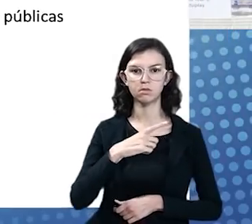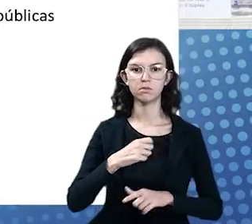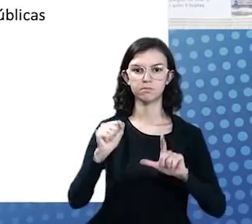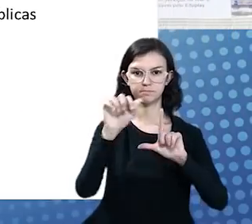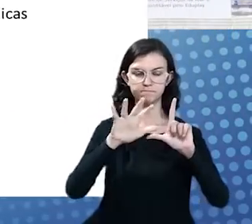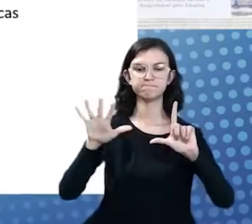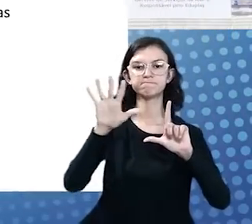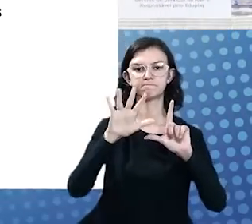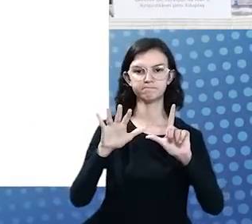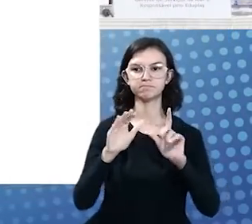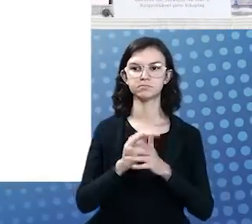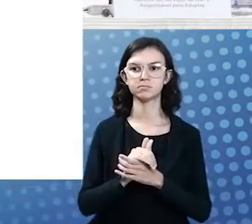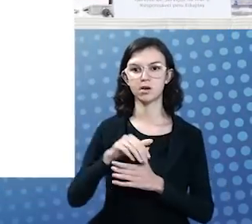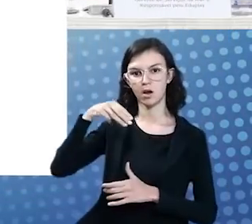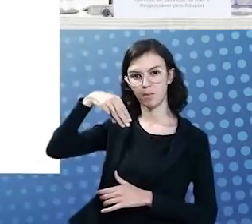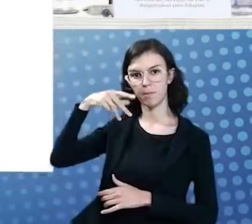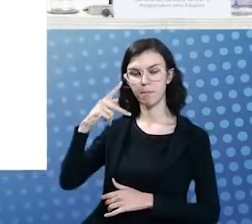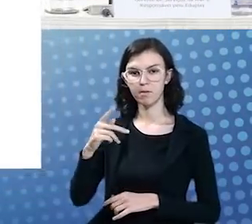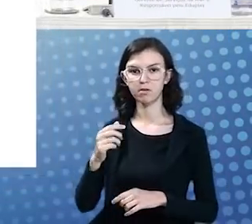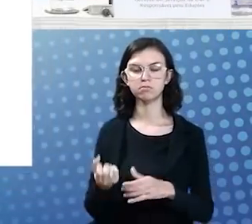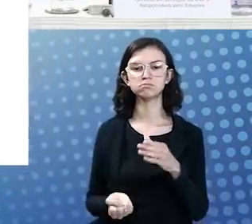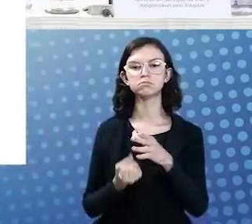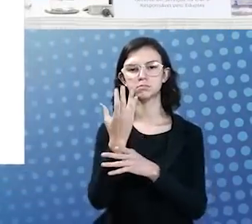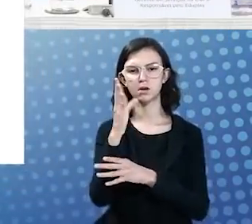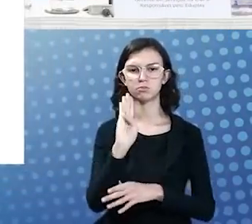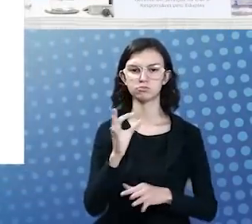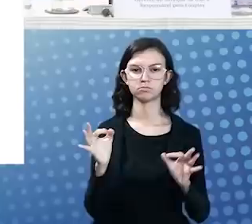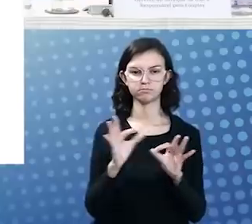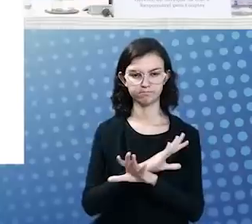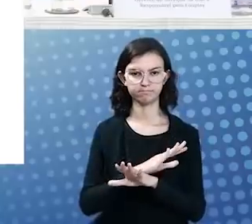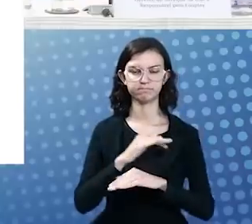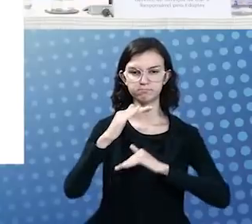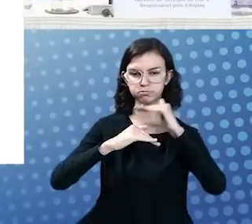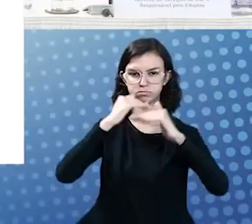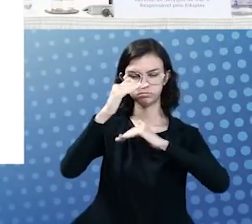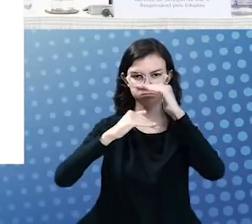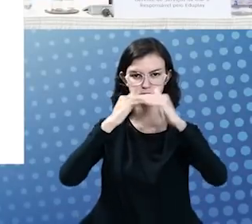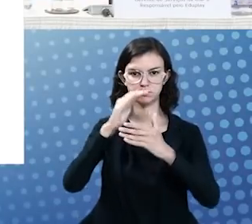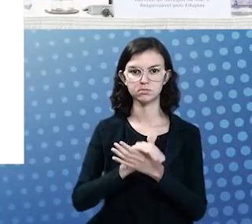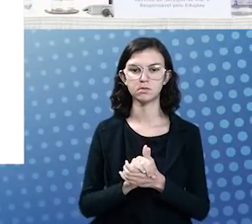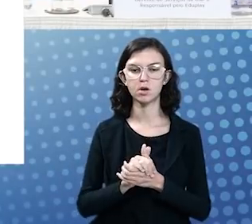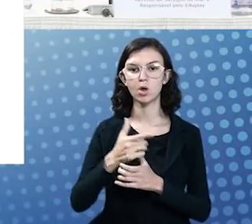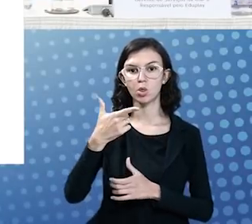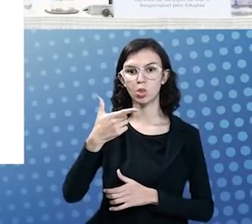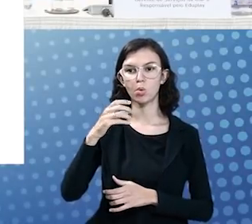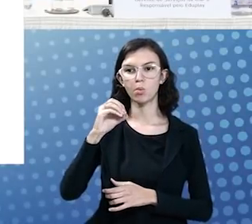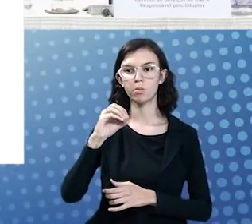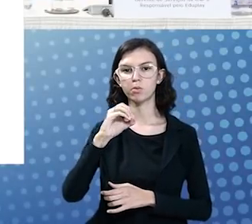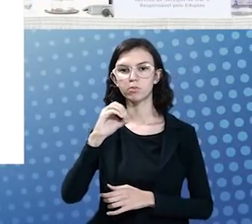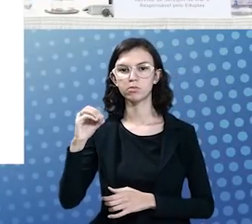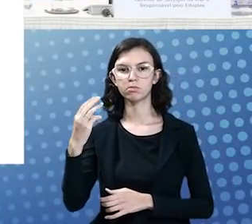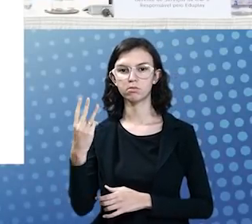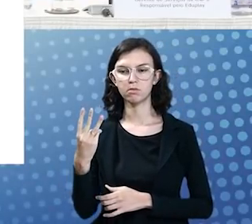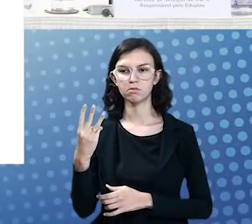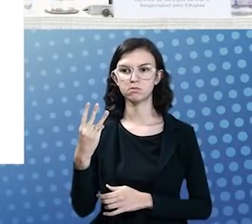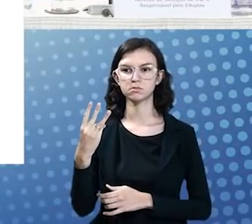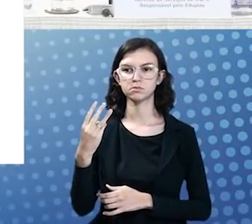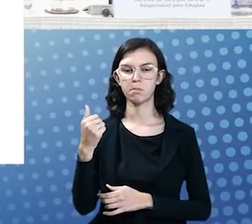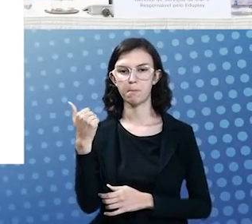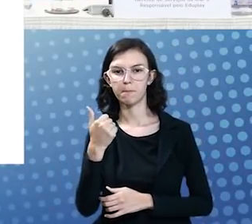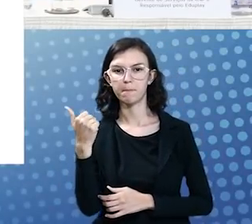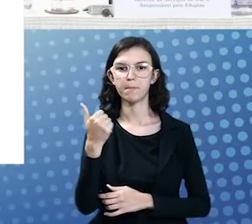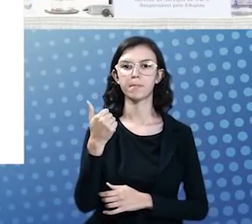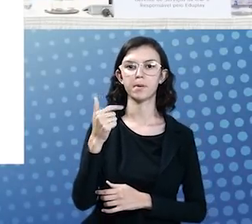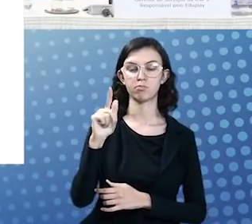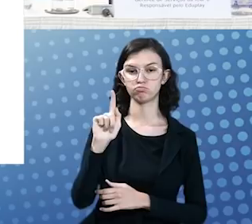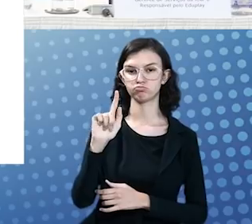arroba RNP devidamente em produção. Então, nós tivemos aí de 2003, quando nós tivemos o primeiro